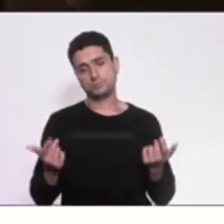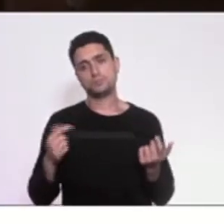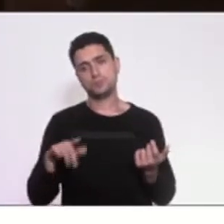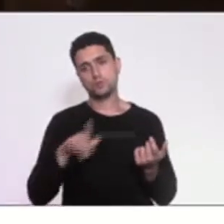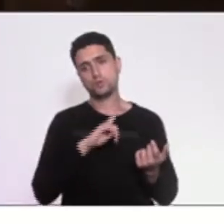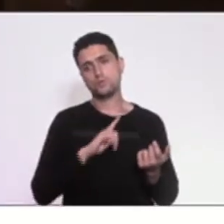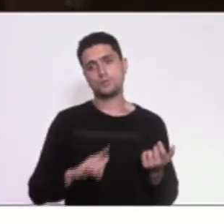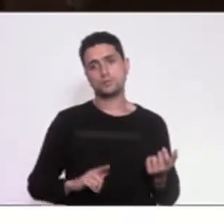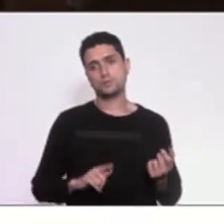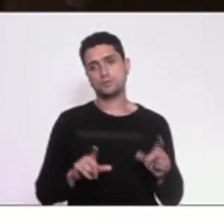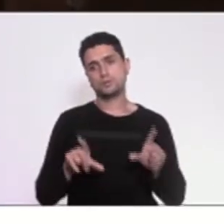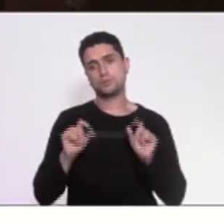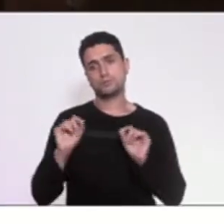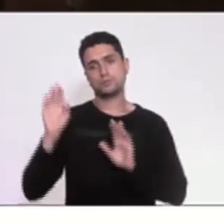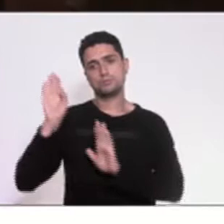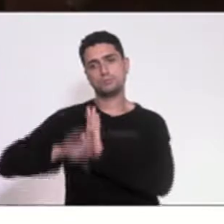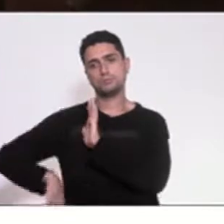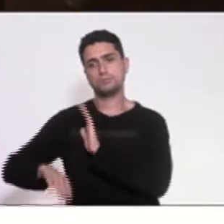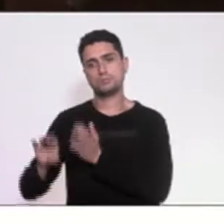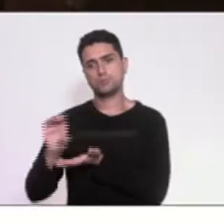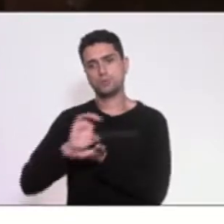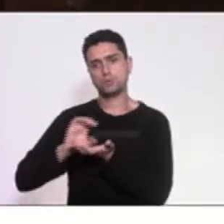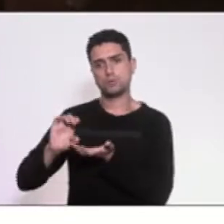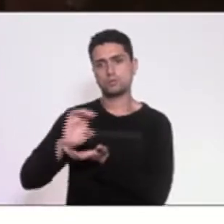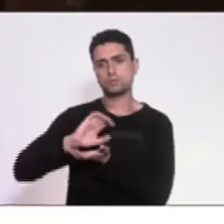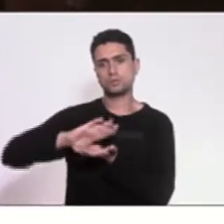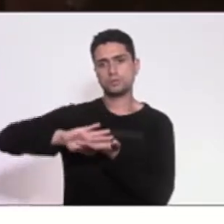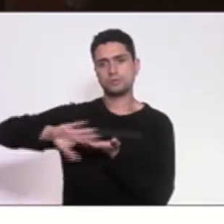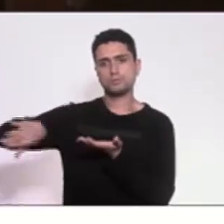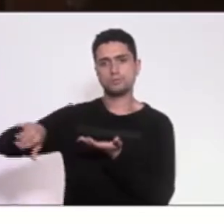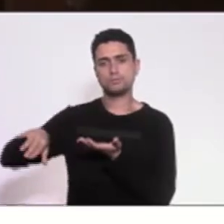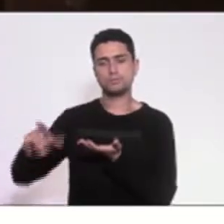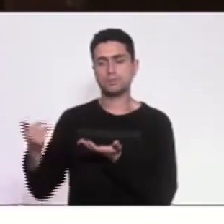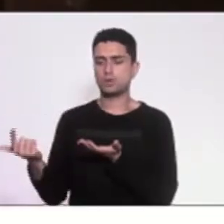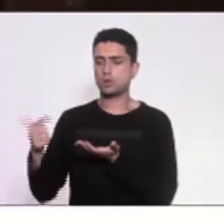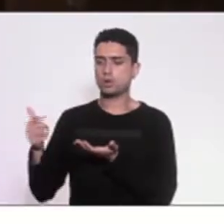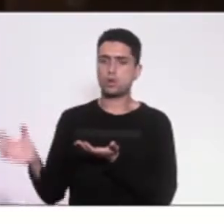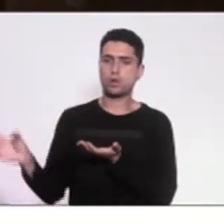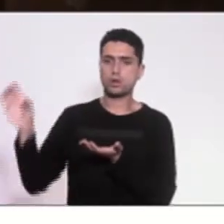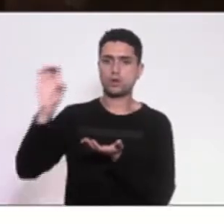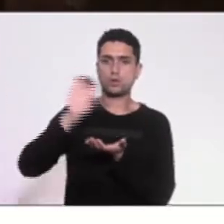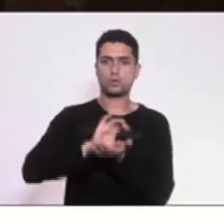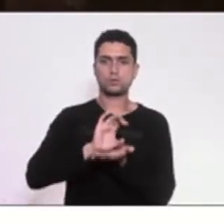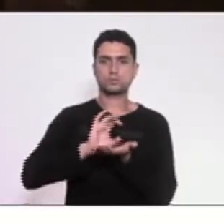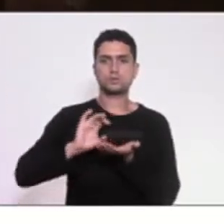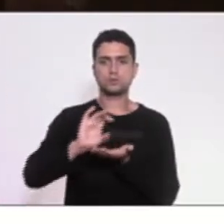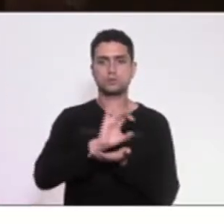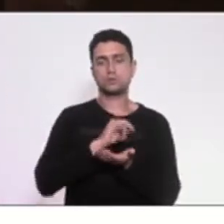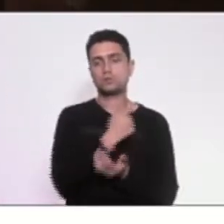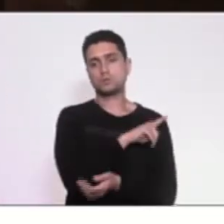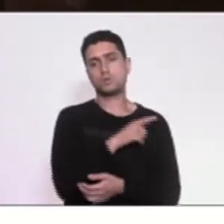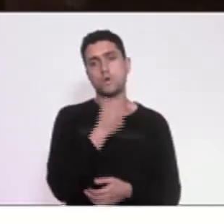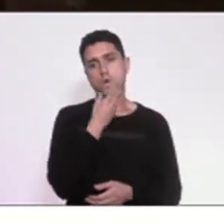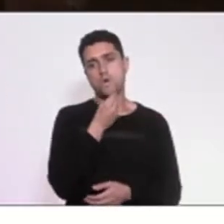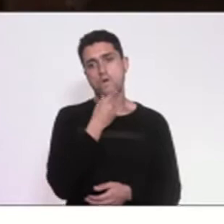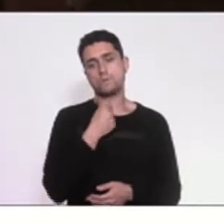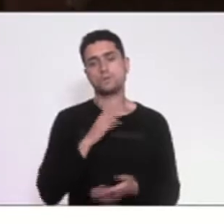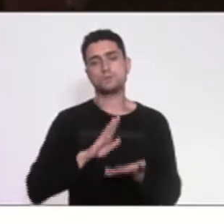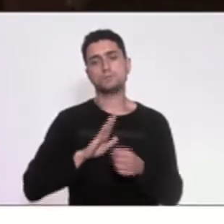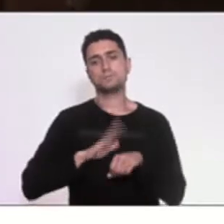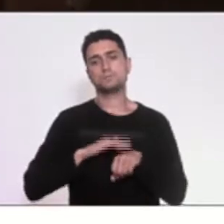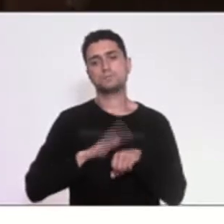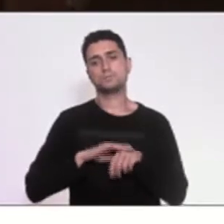destituir esse Conselho Construtivo e instituir um outro que ele definiu